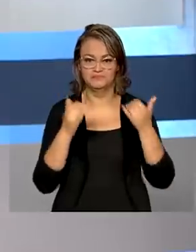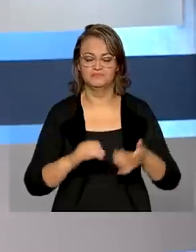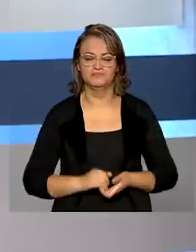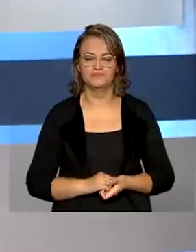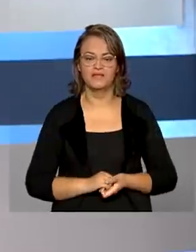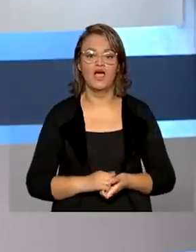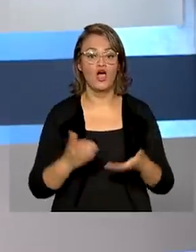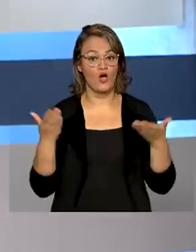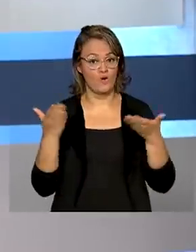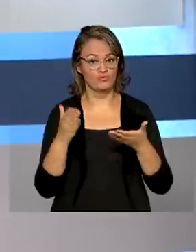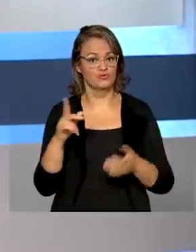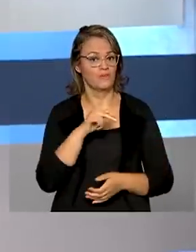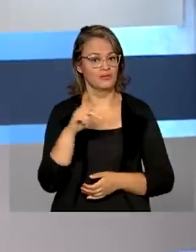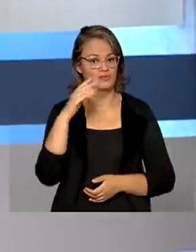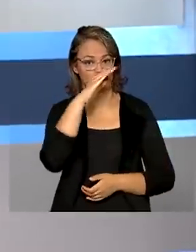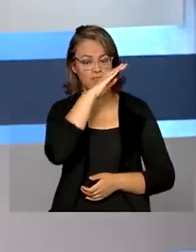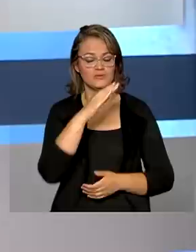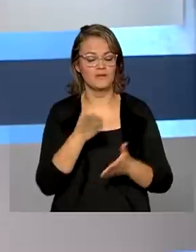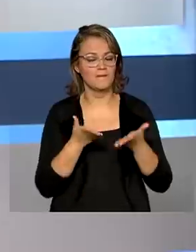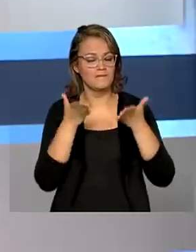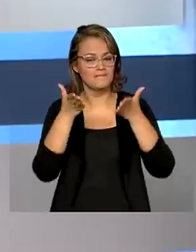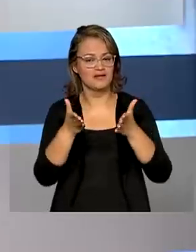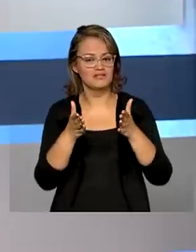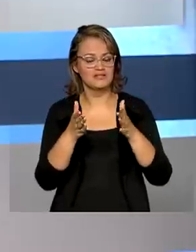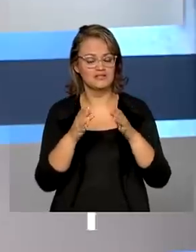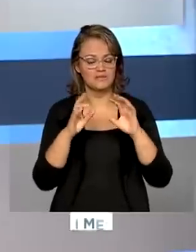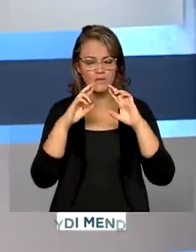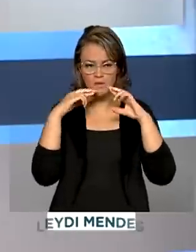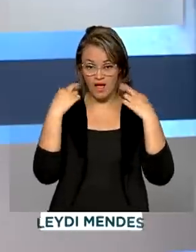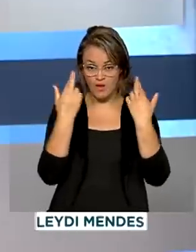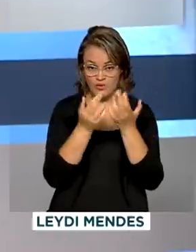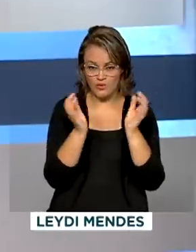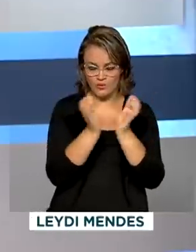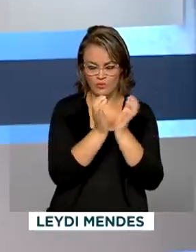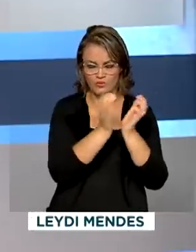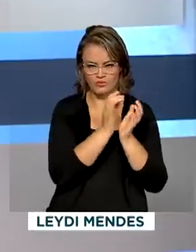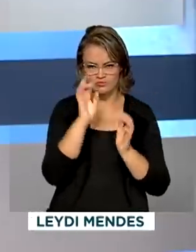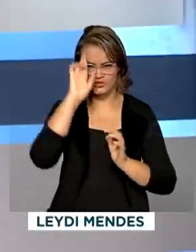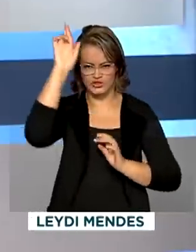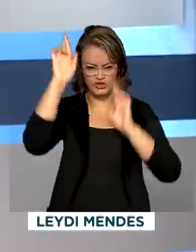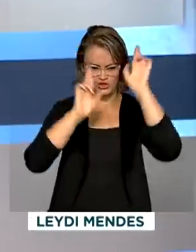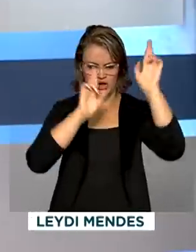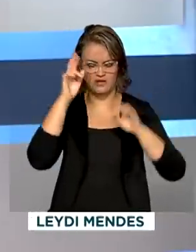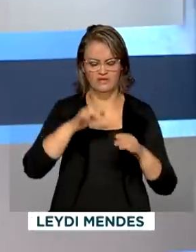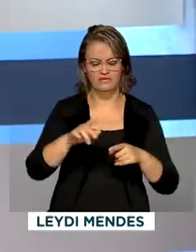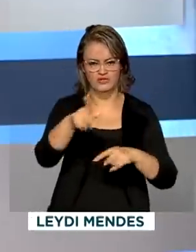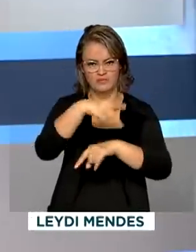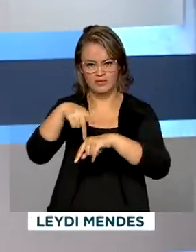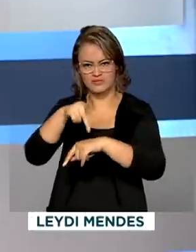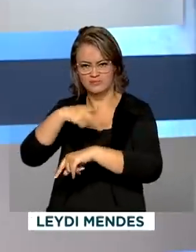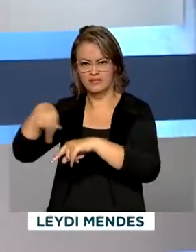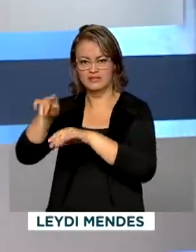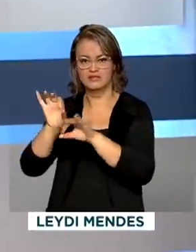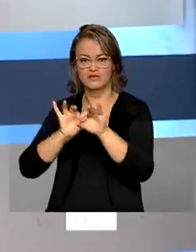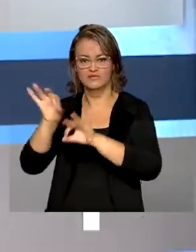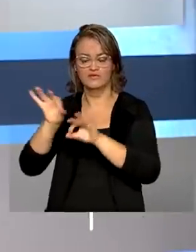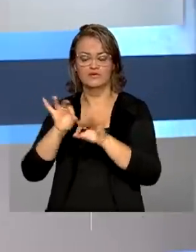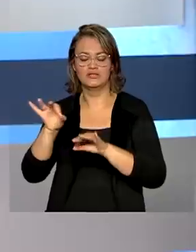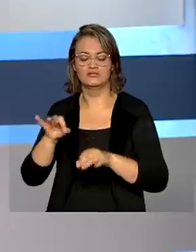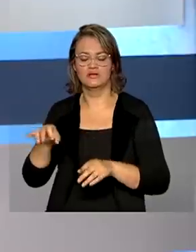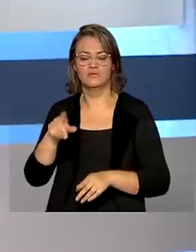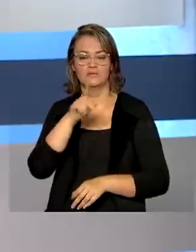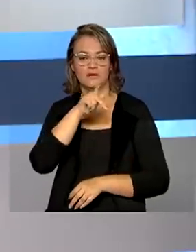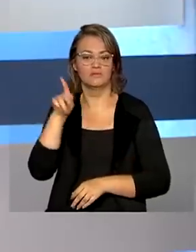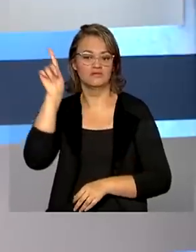E hoje, o presidente Jair Bolsonaro participa da Cúpula de Líderes sobre o Clima, organizada pelo presidente dos Estados Unidos, Joe